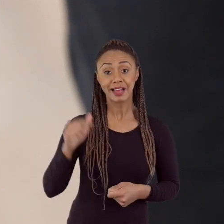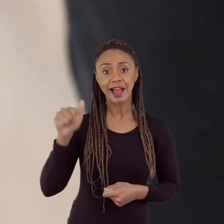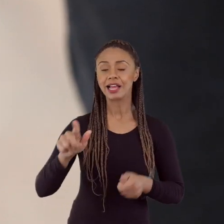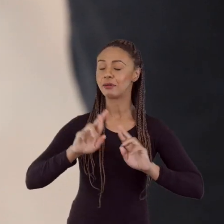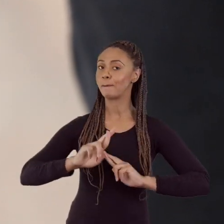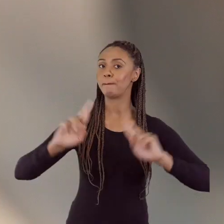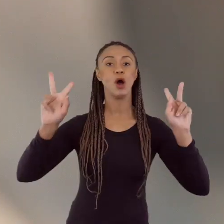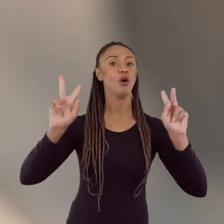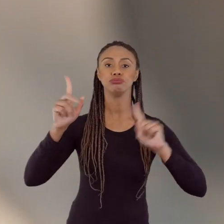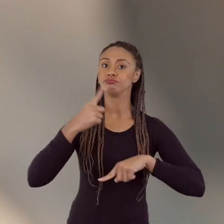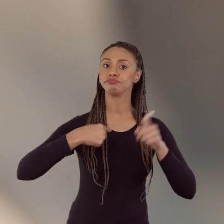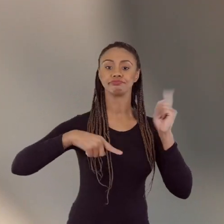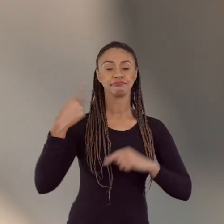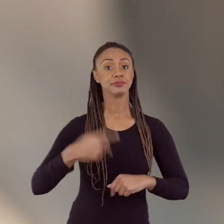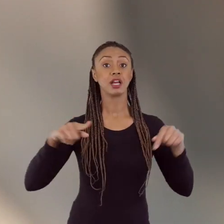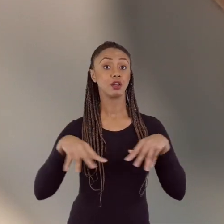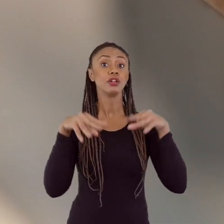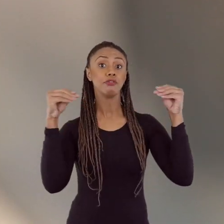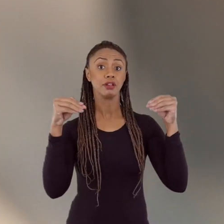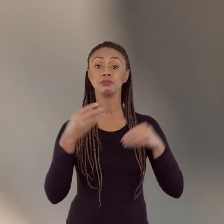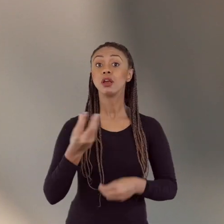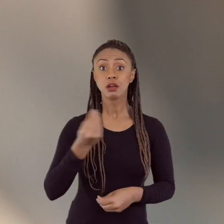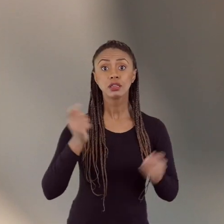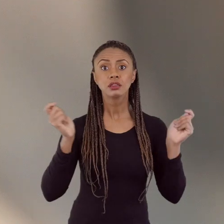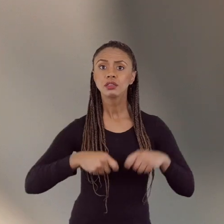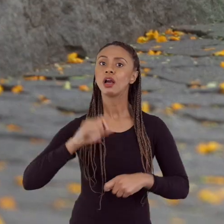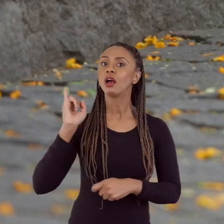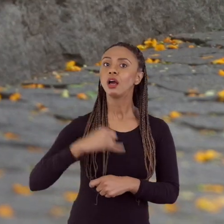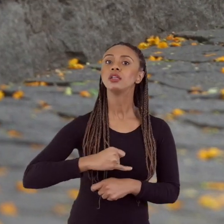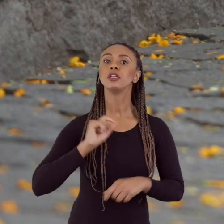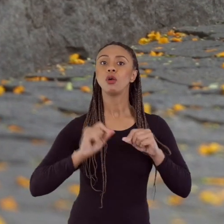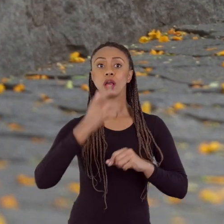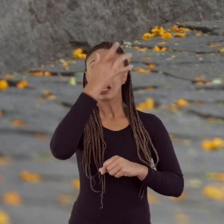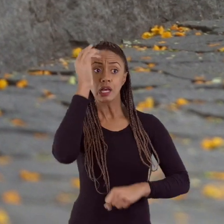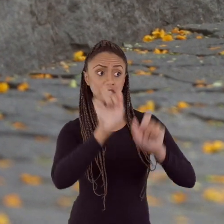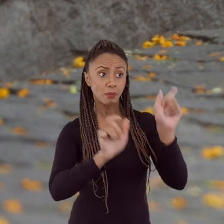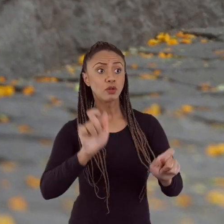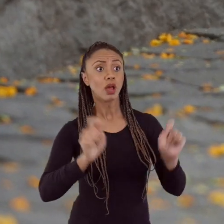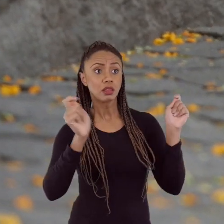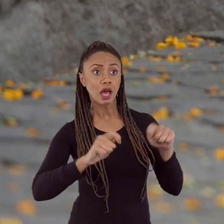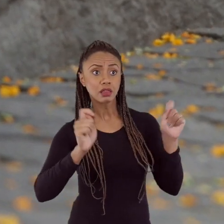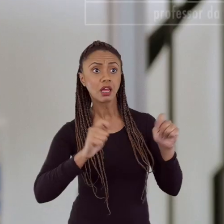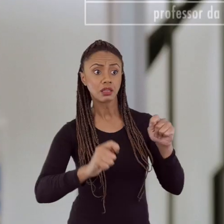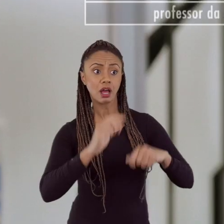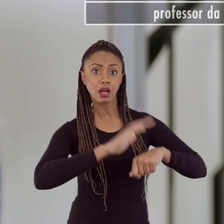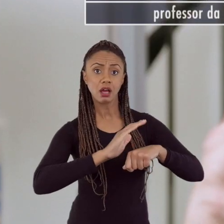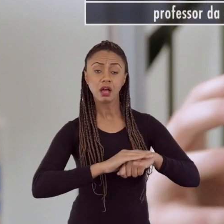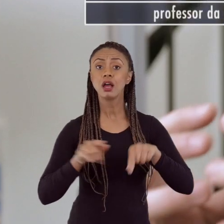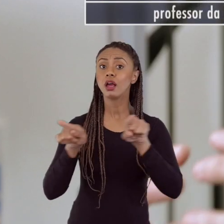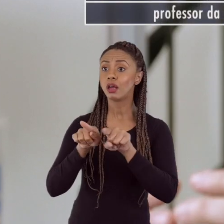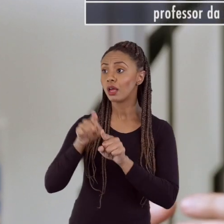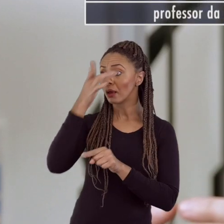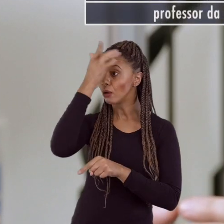isso é um diferencial bastante importante da Unifesto, nesse sentido, porque ela consegue agregar as pessoas que podem desenvolver, de